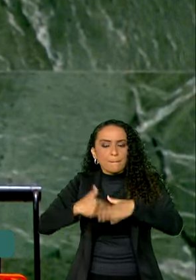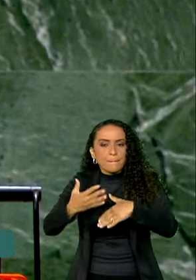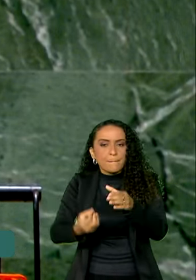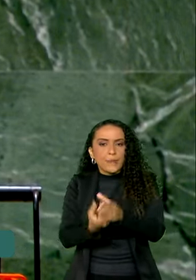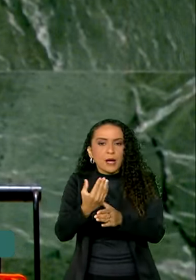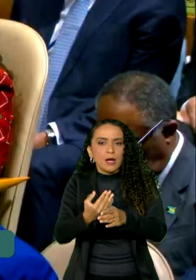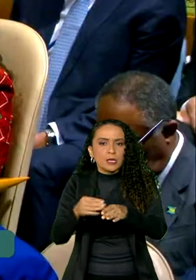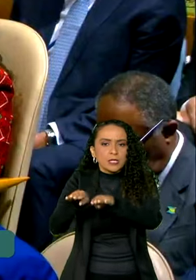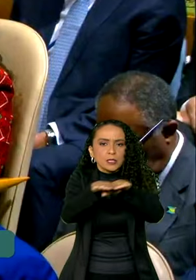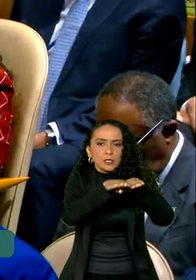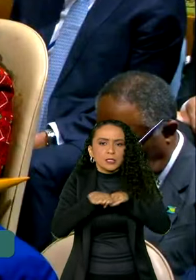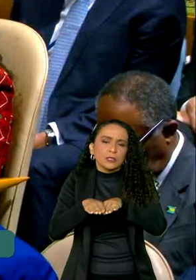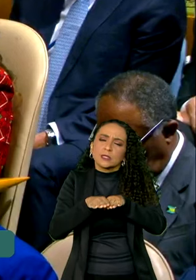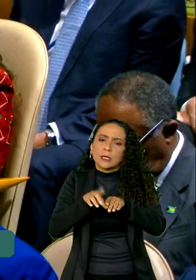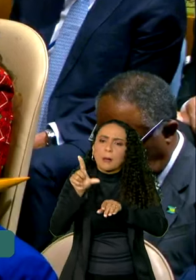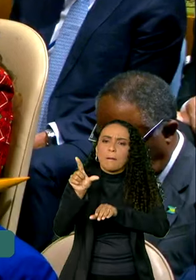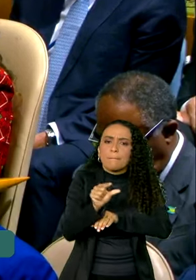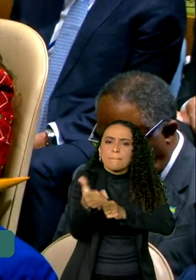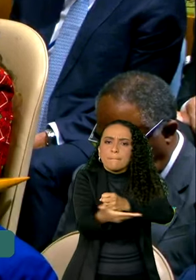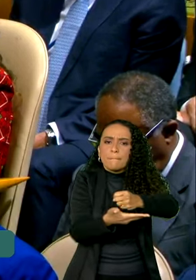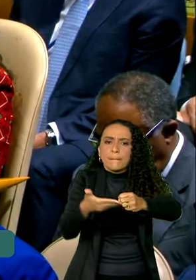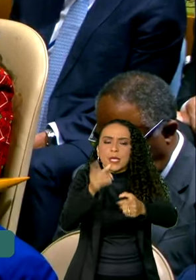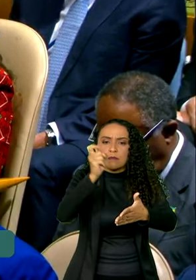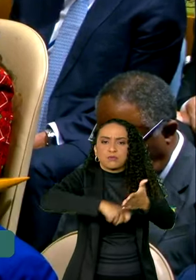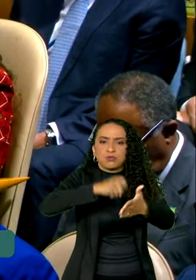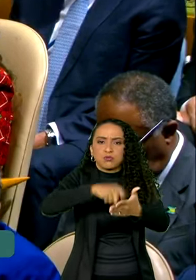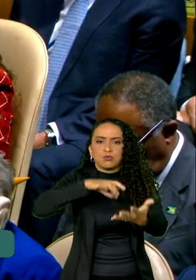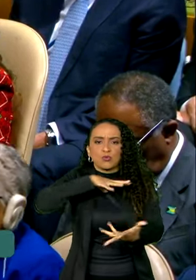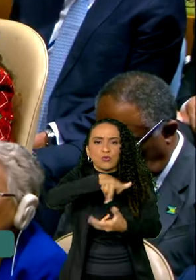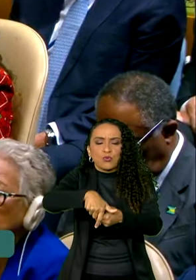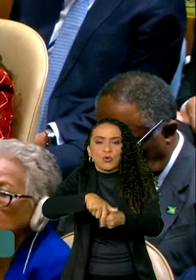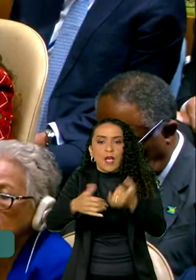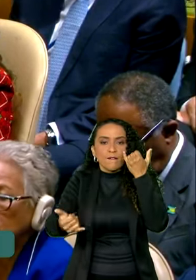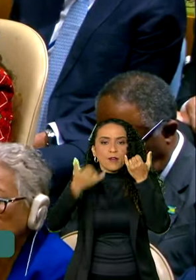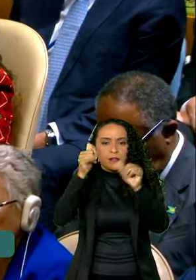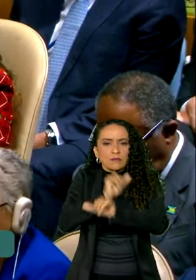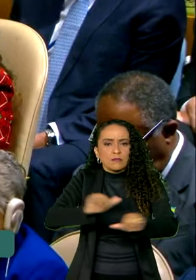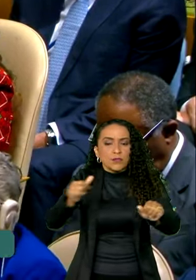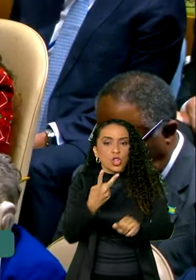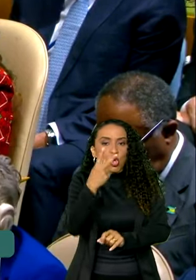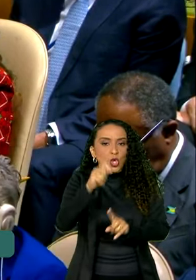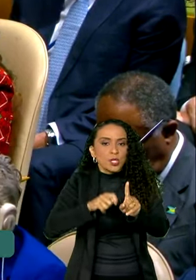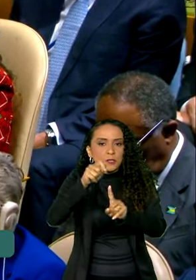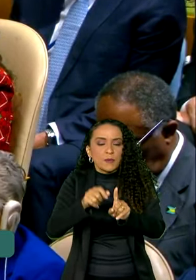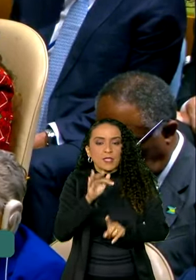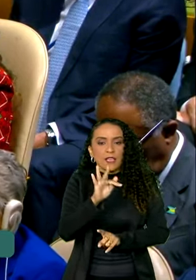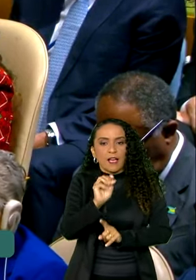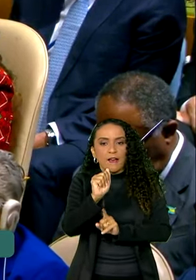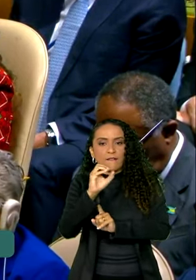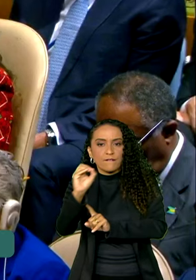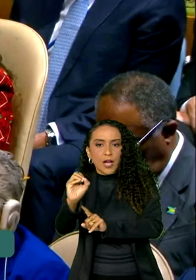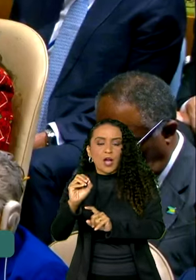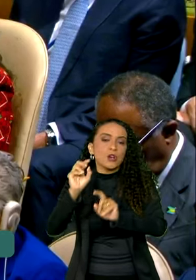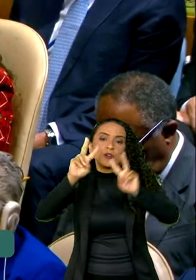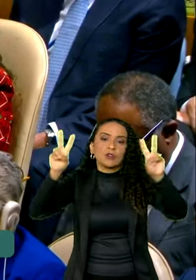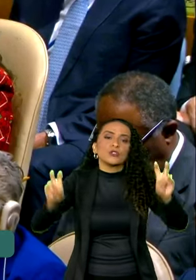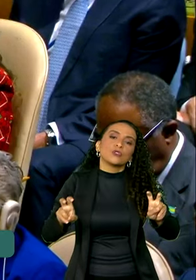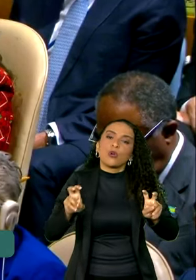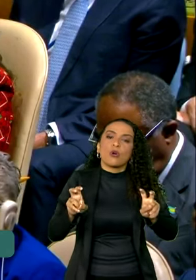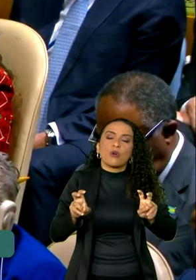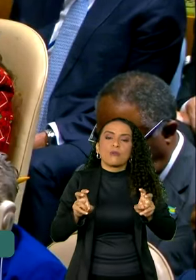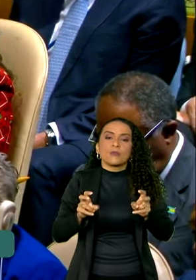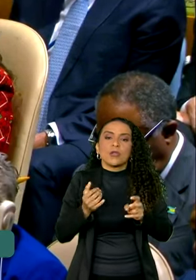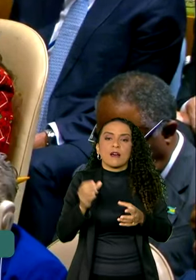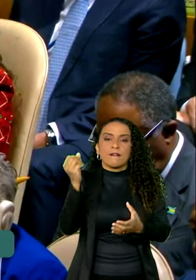padrões mínimos de tributação global. Os dados divulgados há dois meses pela FAO sobre o estado da insegurança